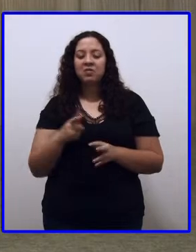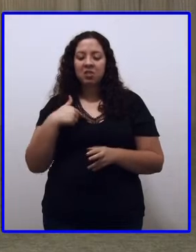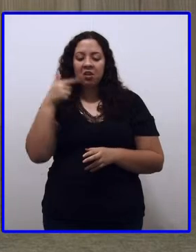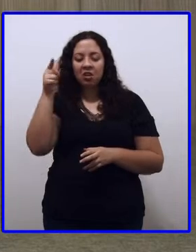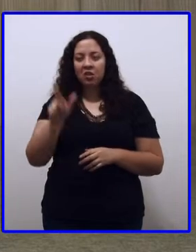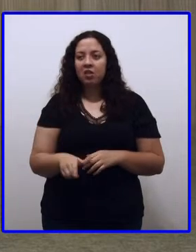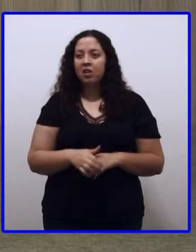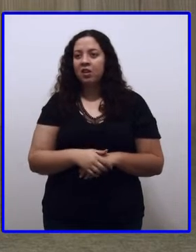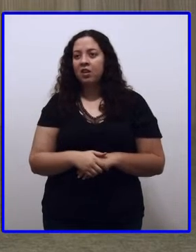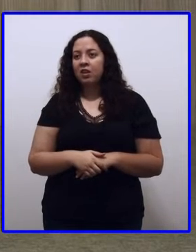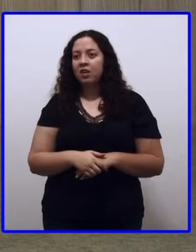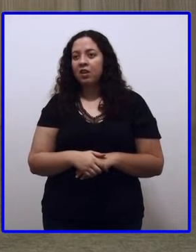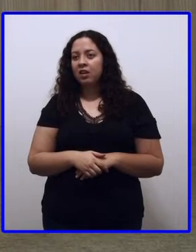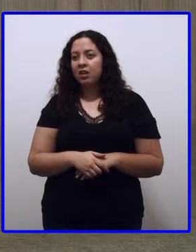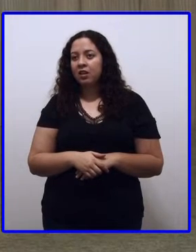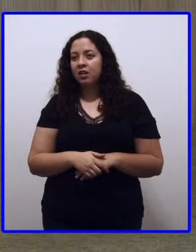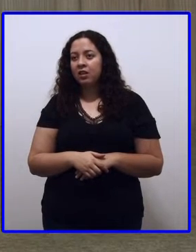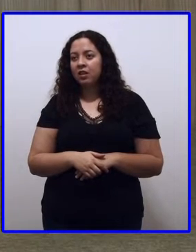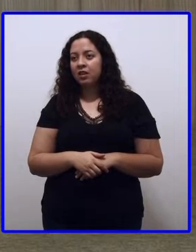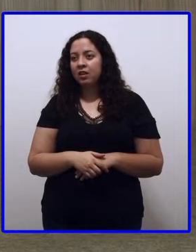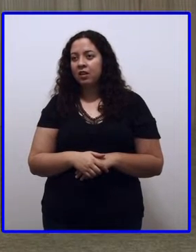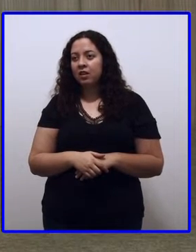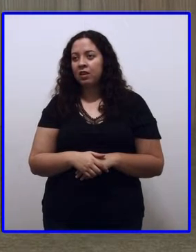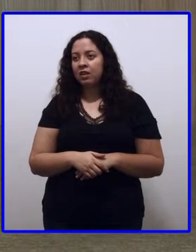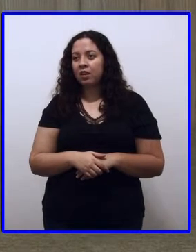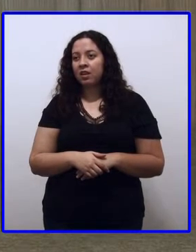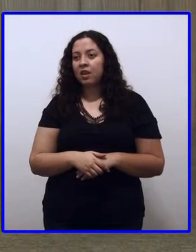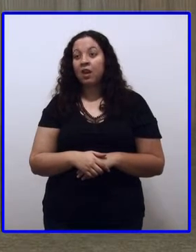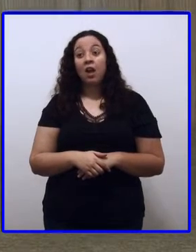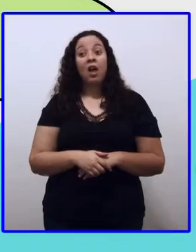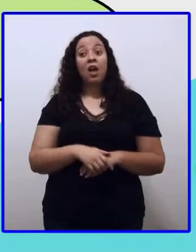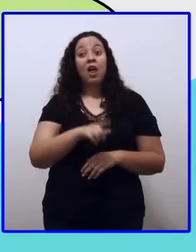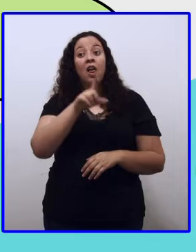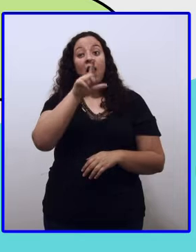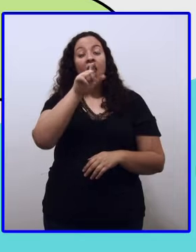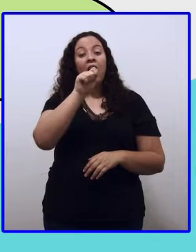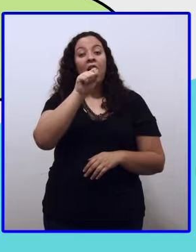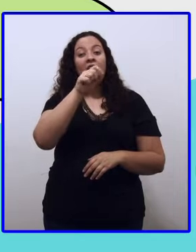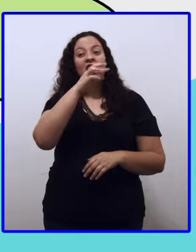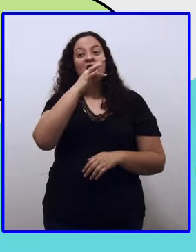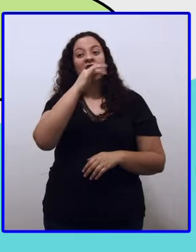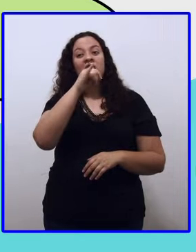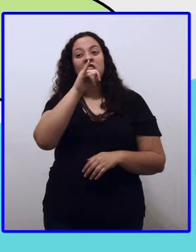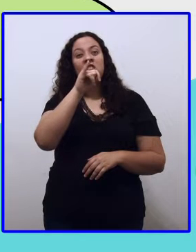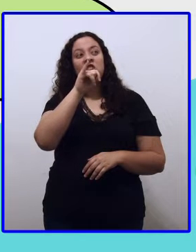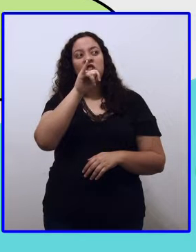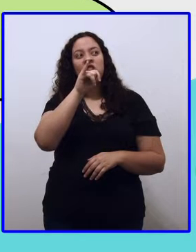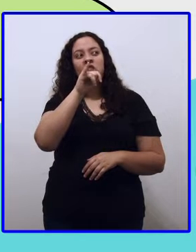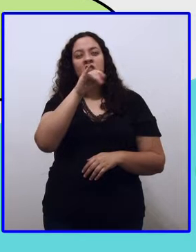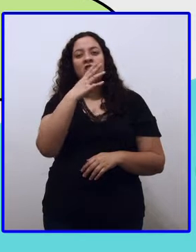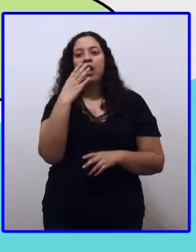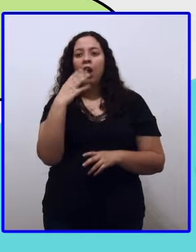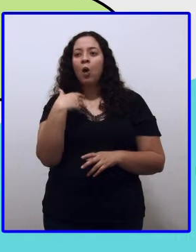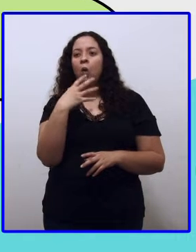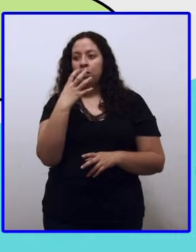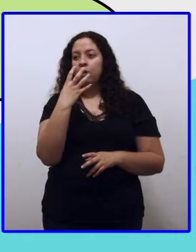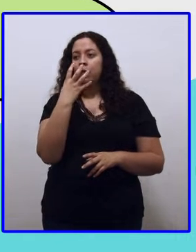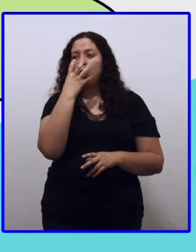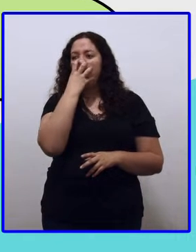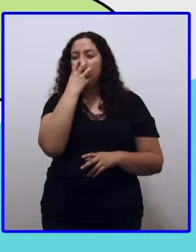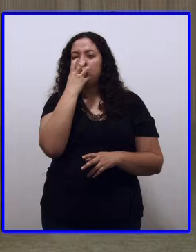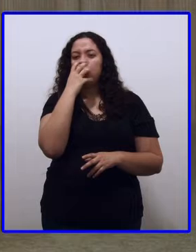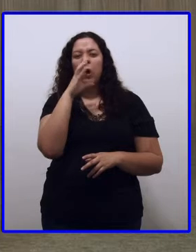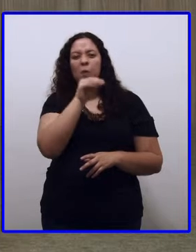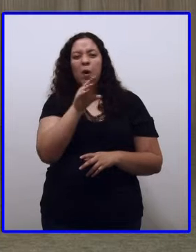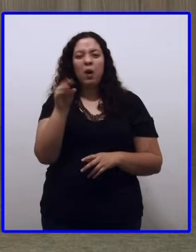Vou, vou de novo, vou de novo. Essa daqui eu quero agora. Qual? Latice. Latice. Não vou dar, não vou ajudar.